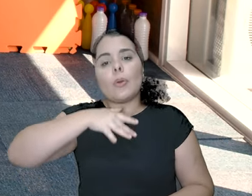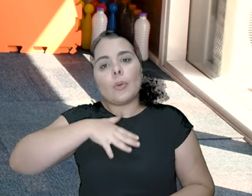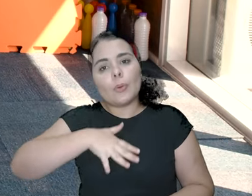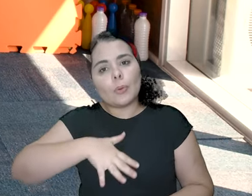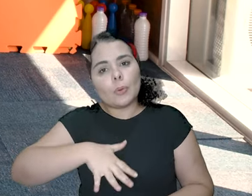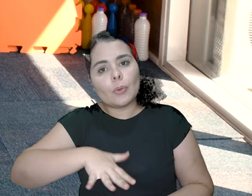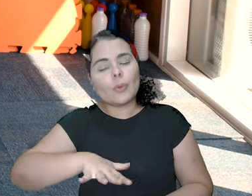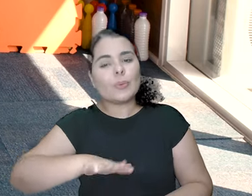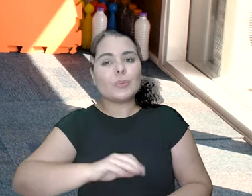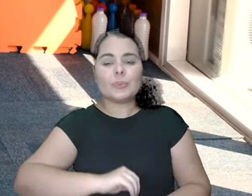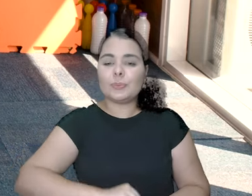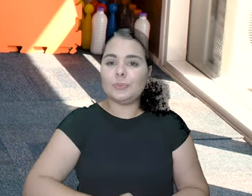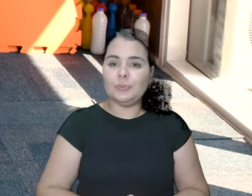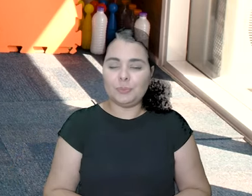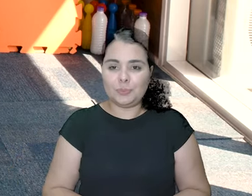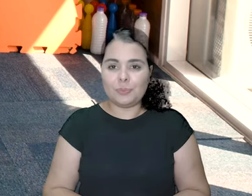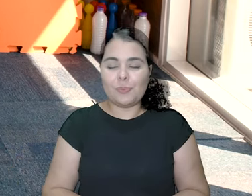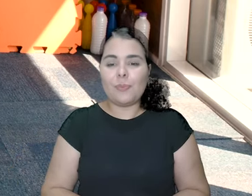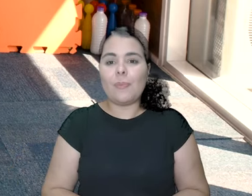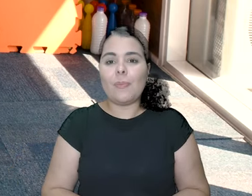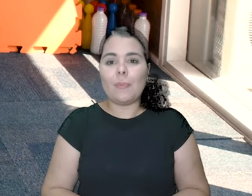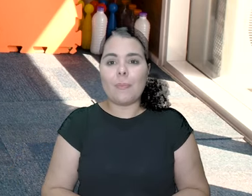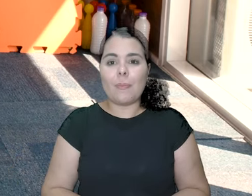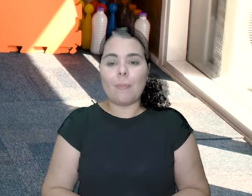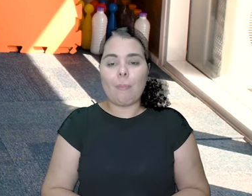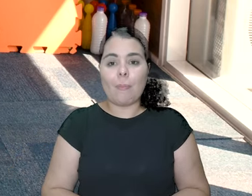respiração constante.